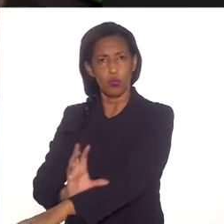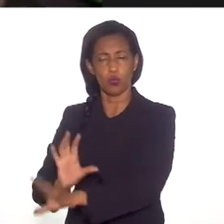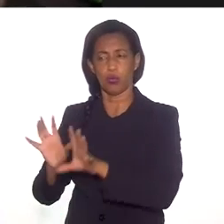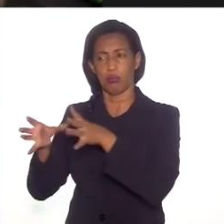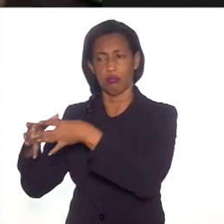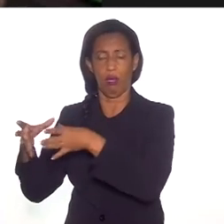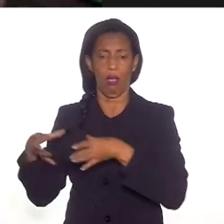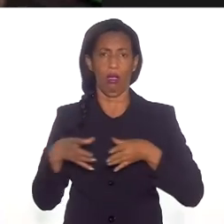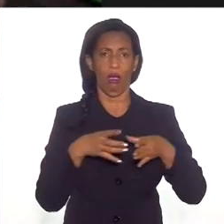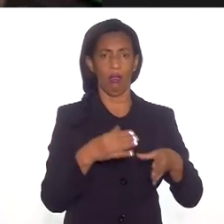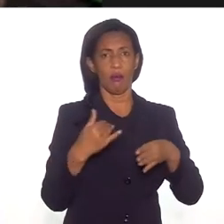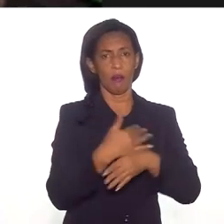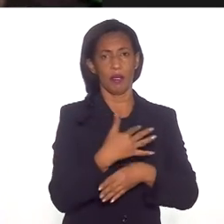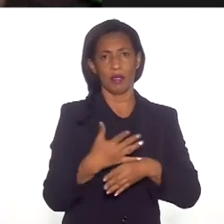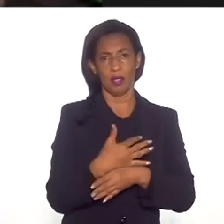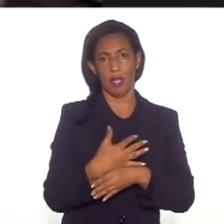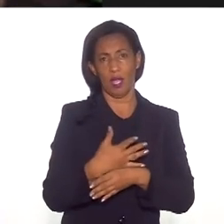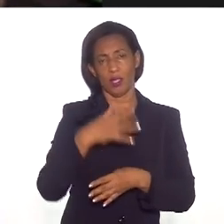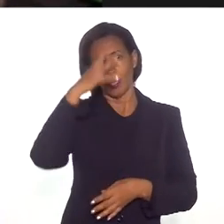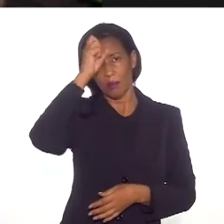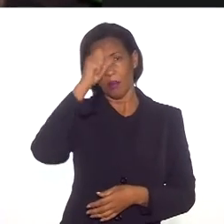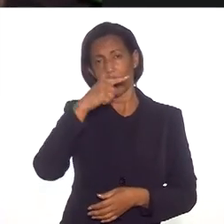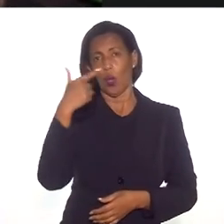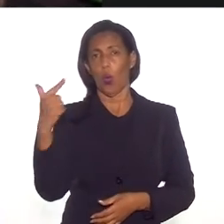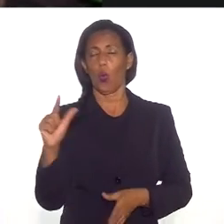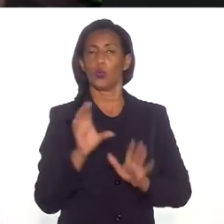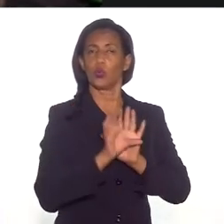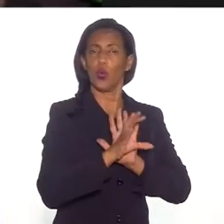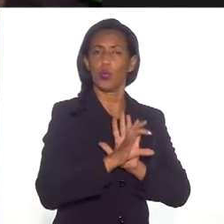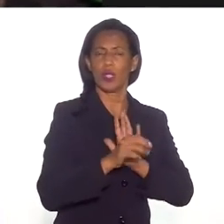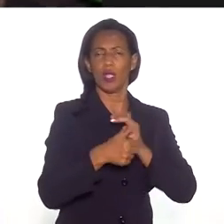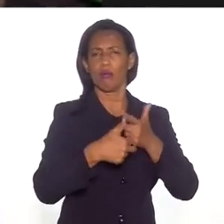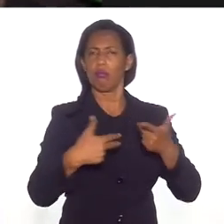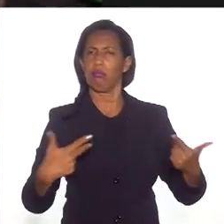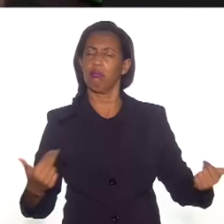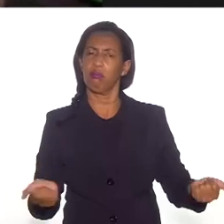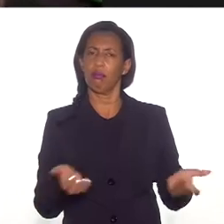muitas vezes, para vir para a cidade e aprender outros conceitos e outras coisas,